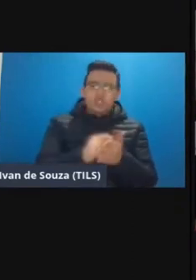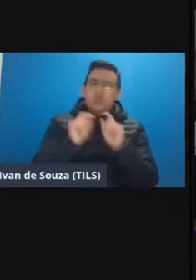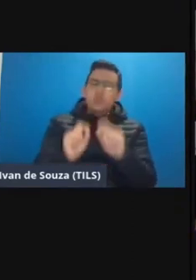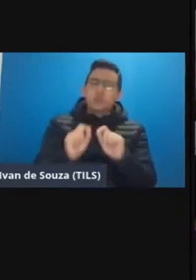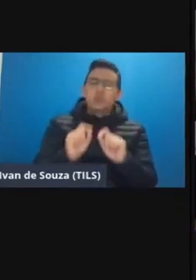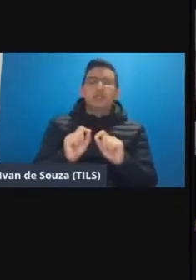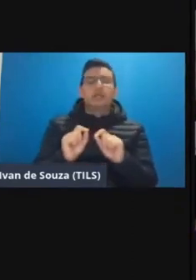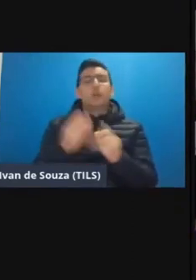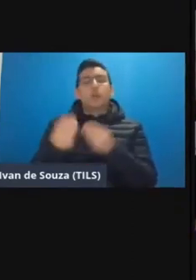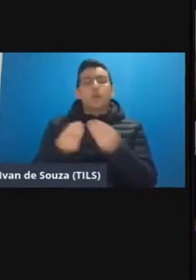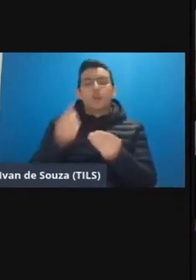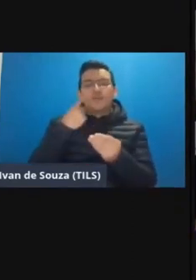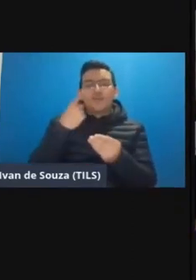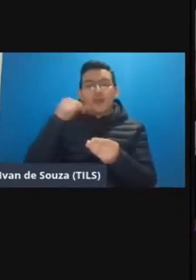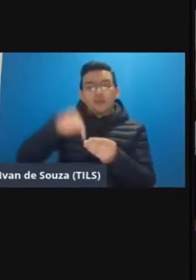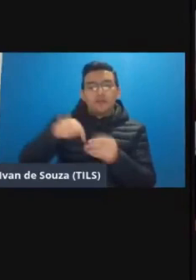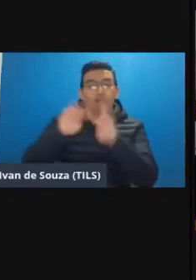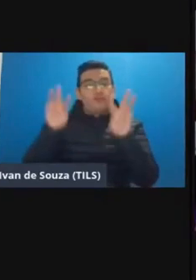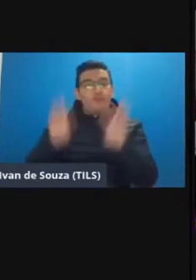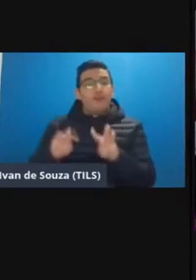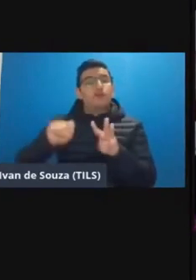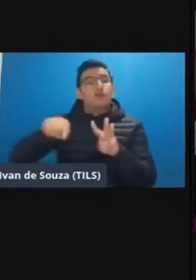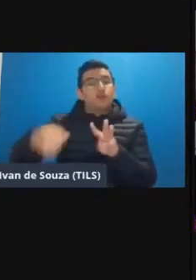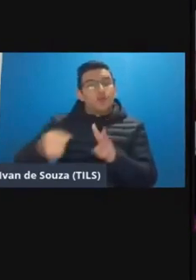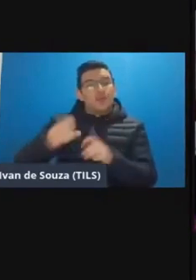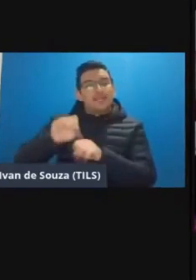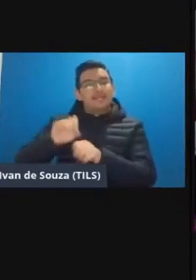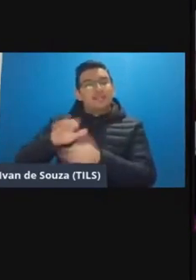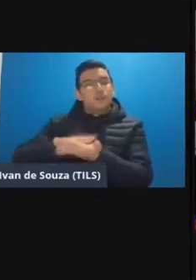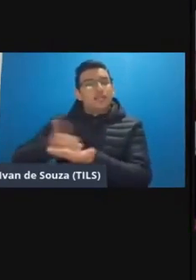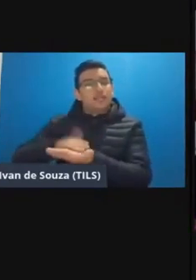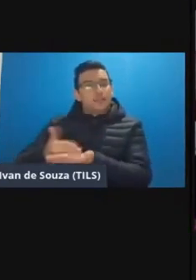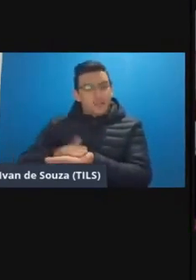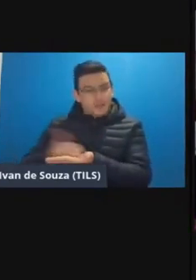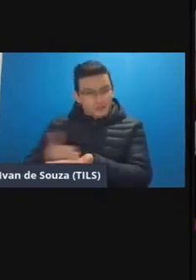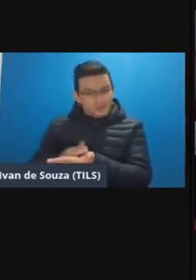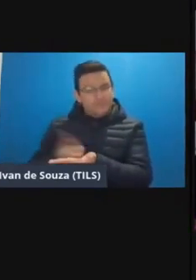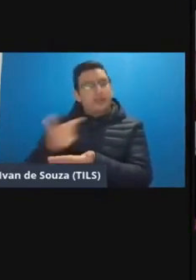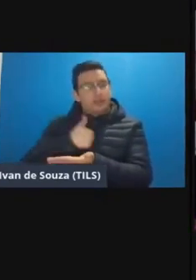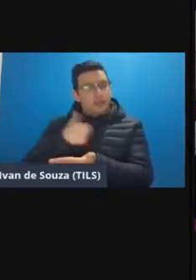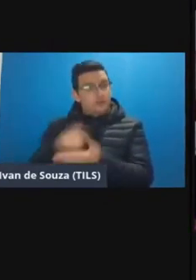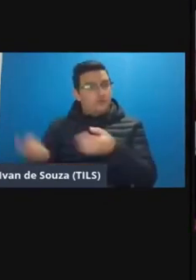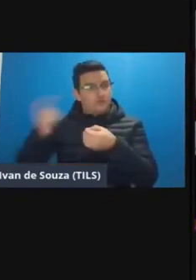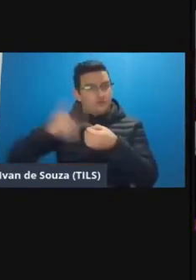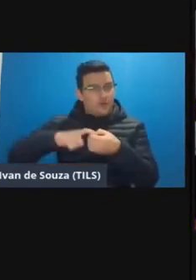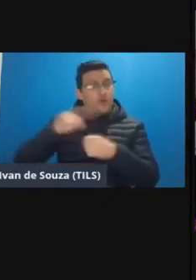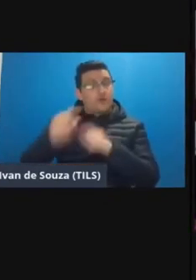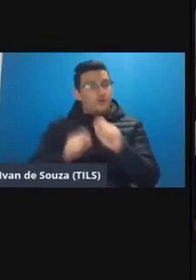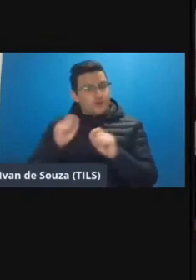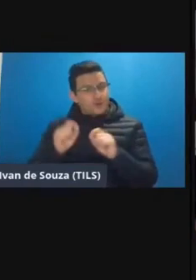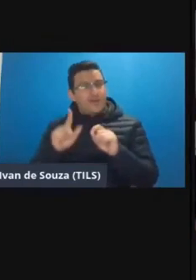que consideramos aqui na UFR quando falamos de ensino híbrido né e aí eu recupero aqui é